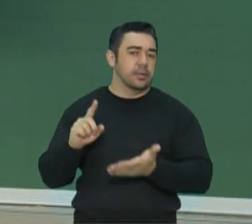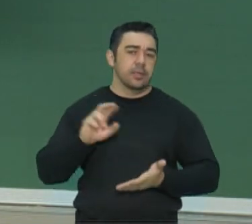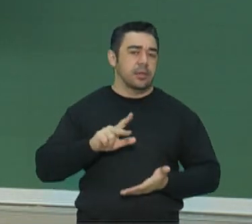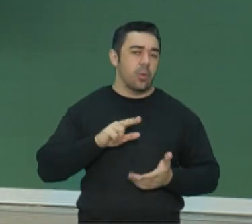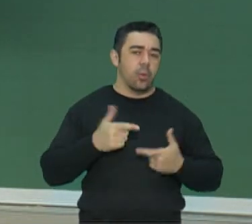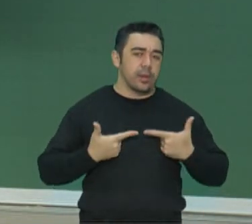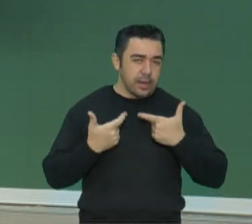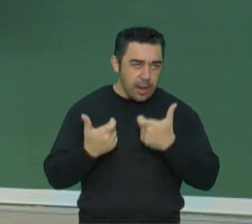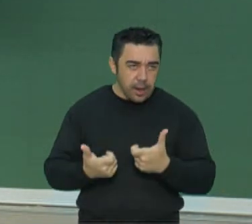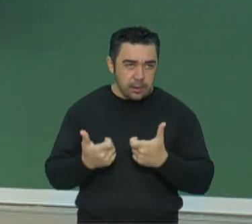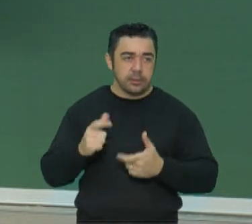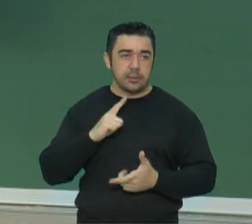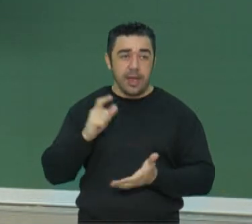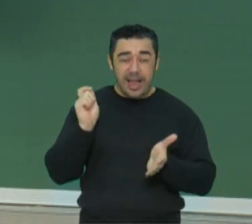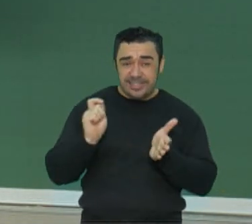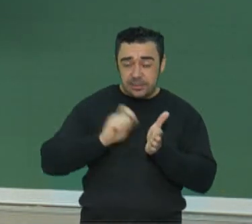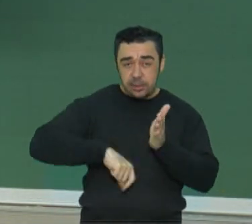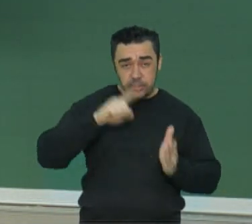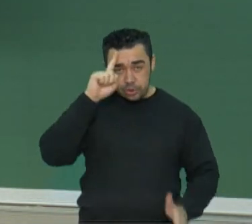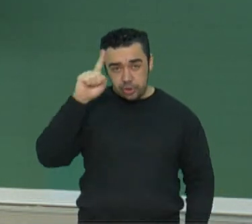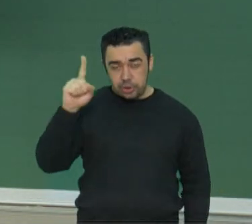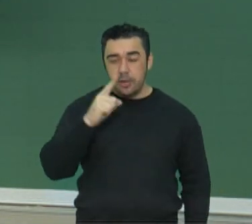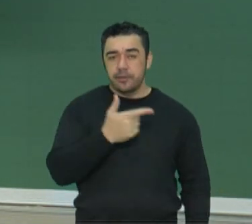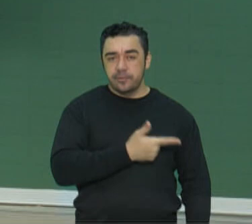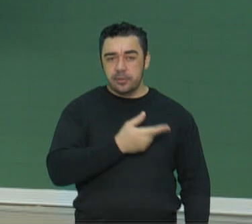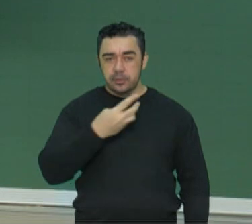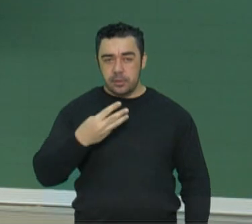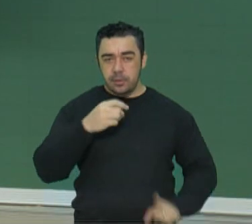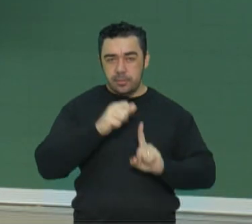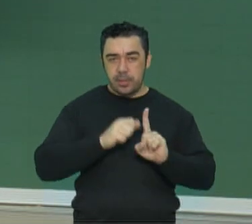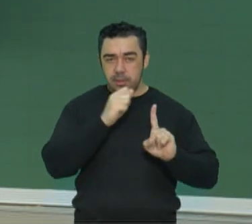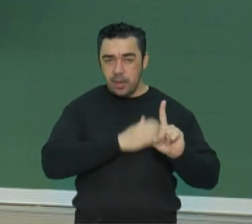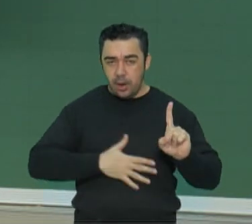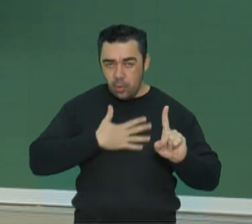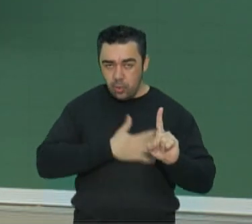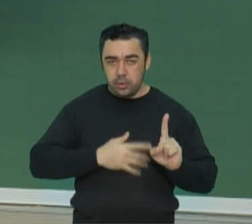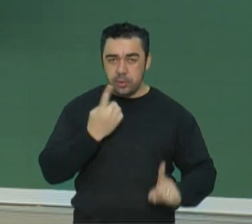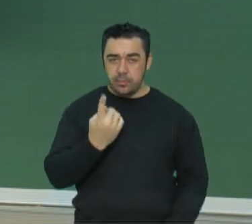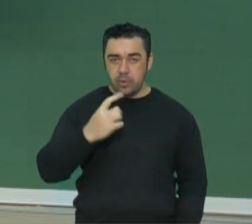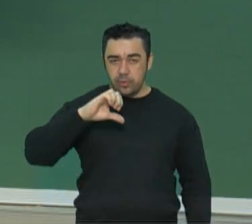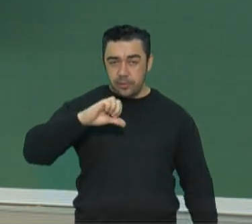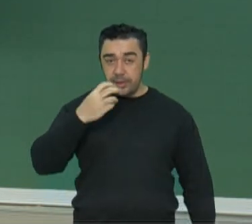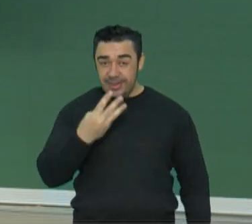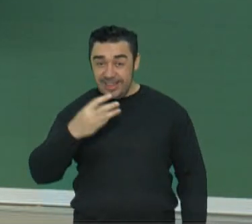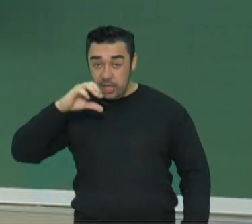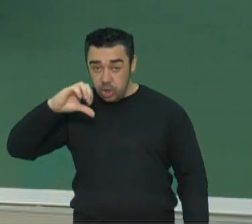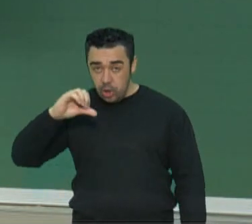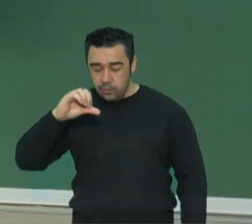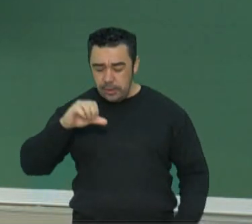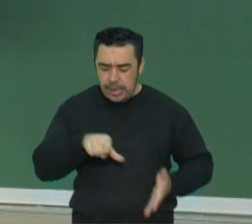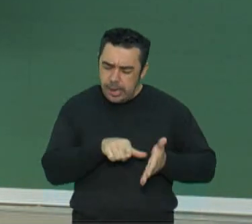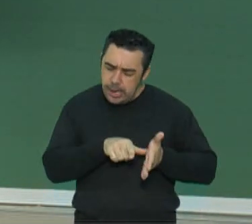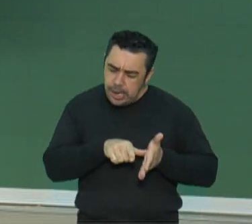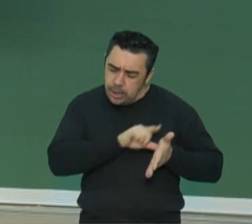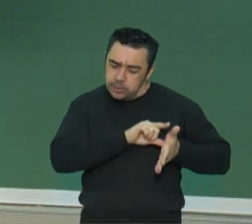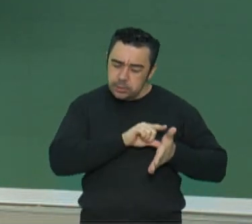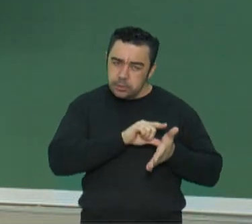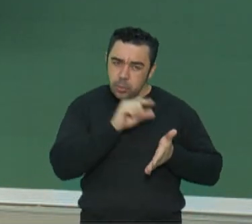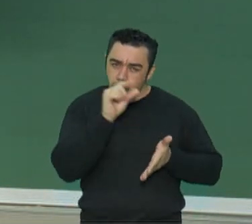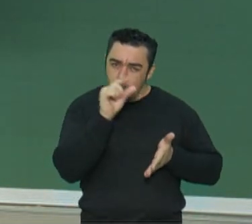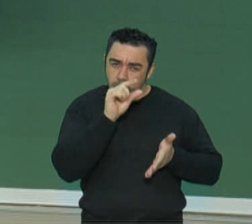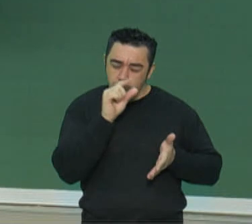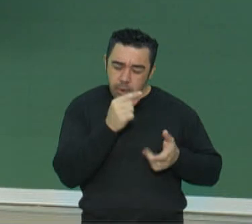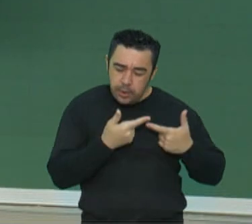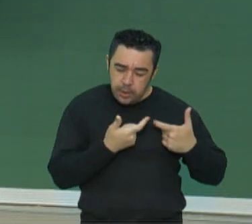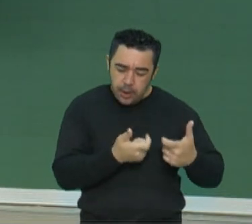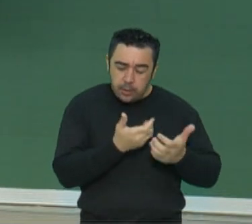Que foi assinado no dia 23 de agosto de 1939. Pouquinho antes da guerra. Dias